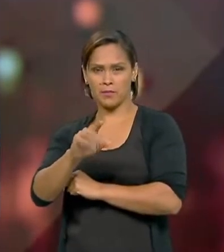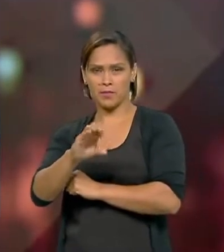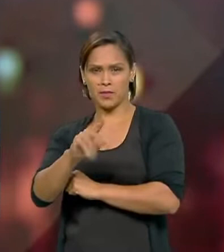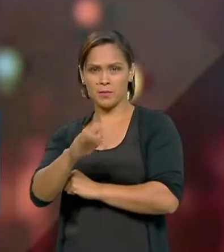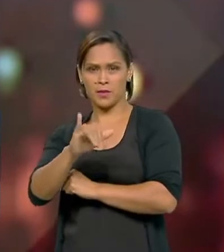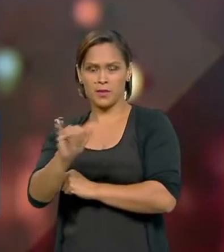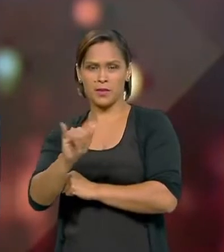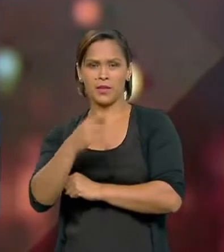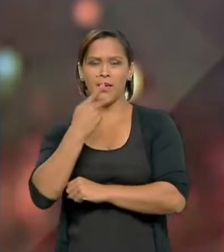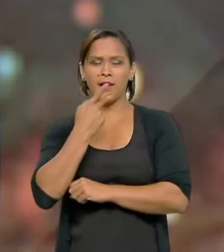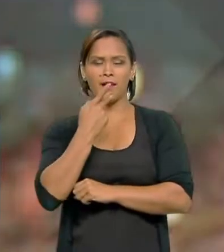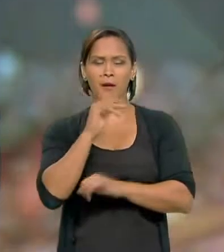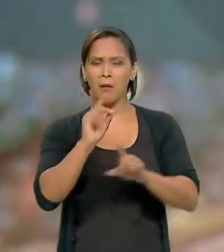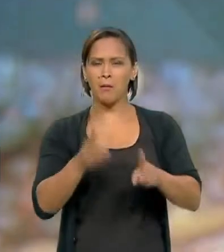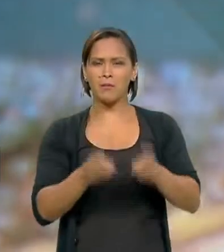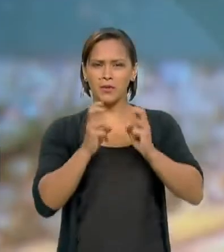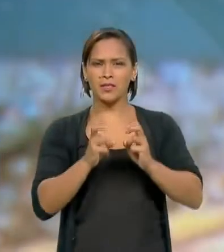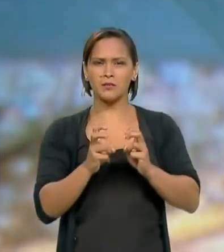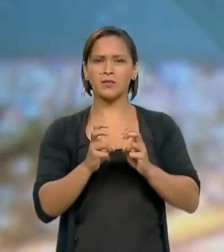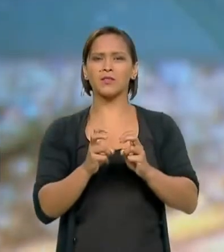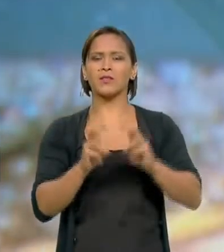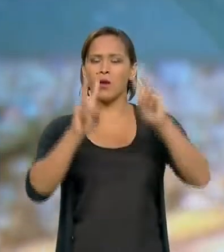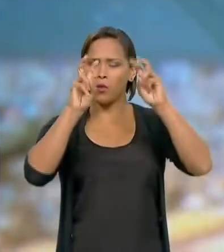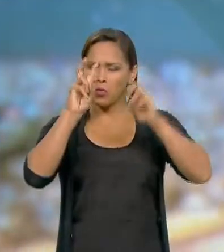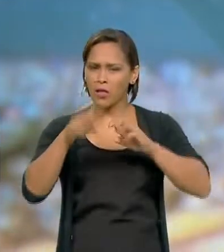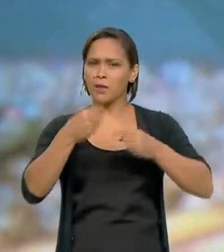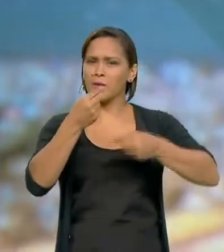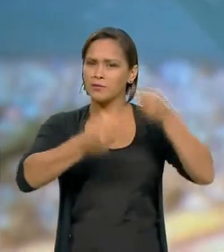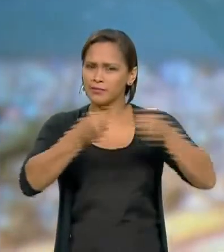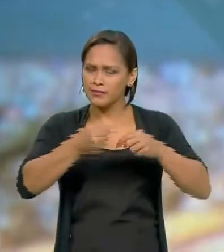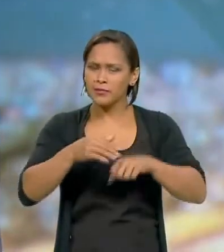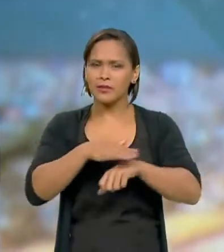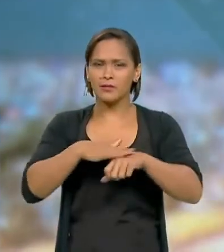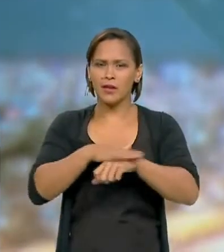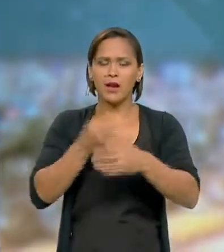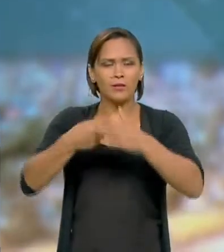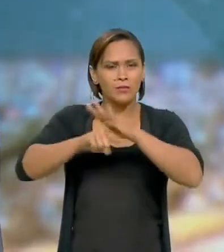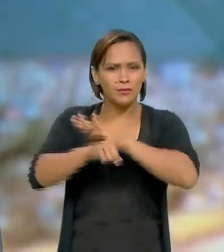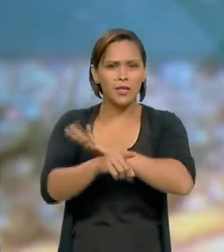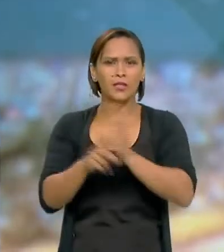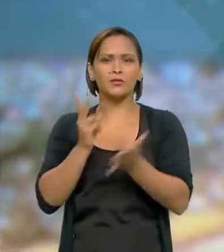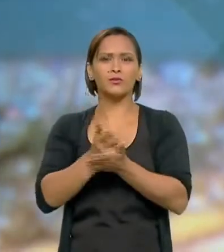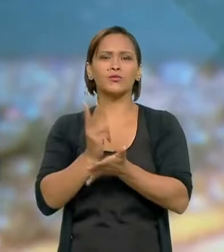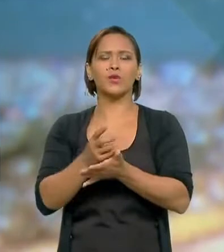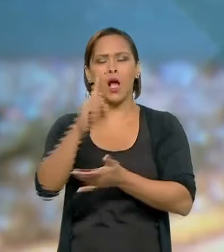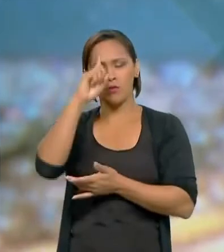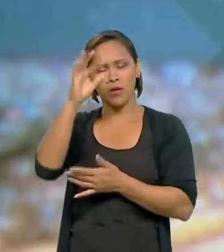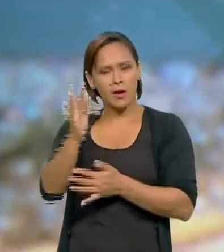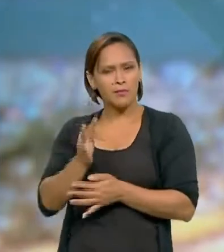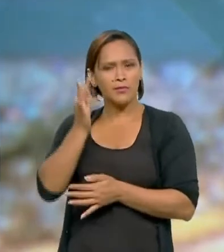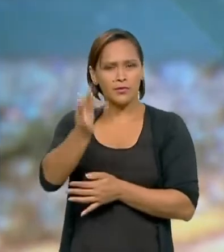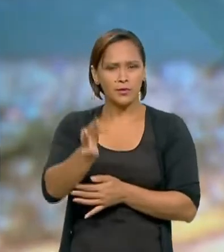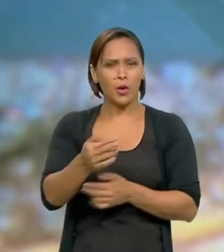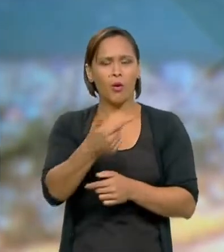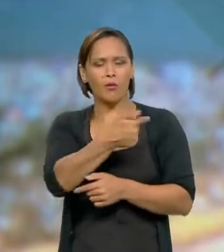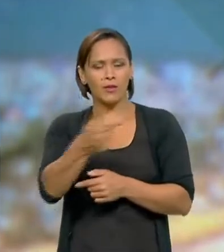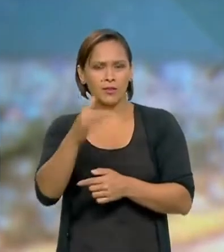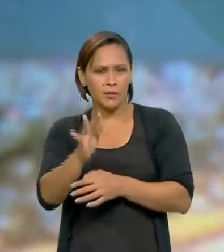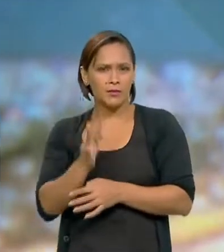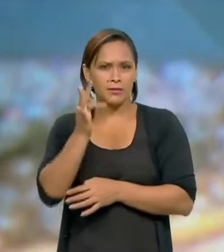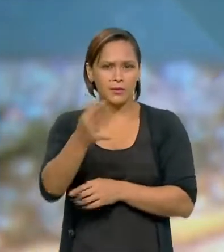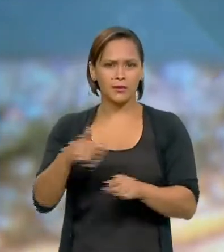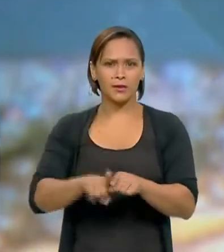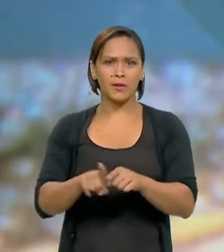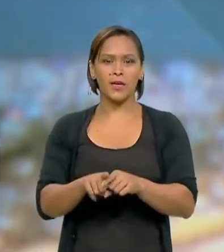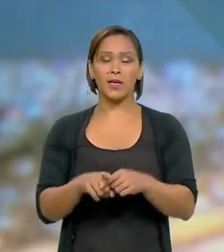que esse é um assunto que vai entrar muito em debate, já está e só vai se aprofundar nos próximos dias, nas próximas semanas. Uma coisa